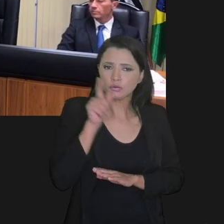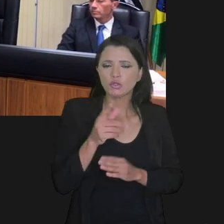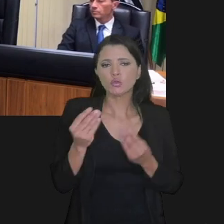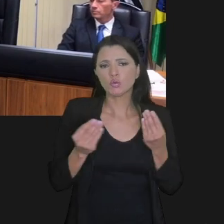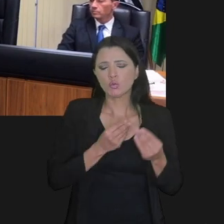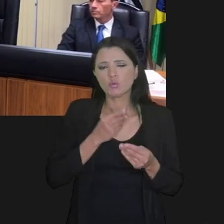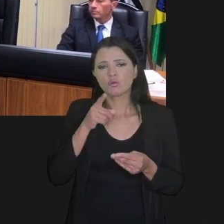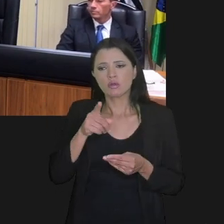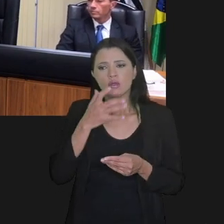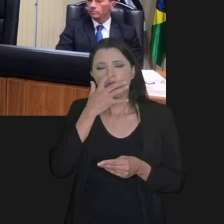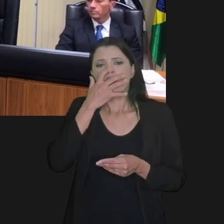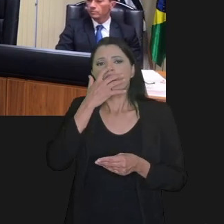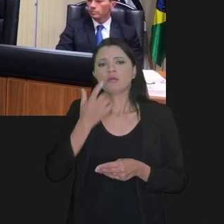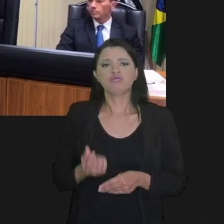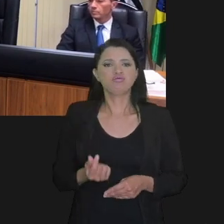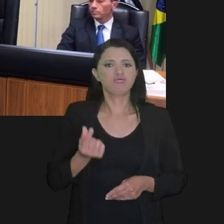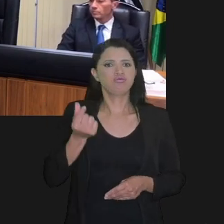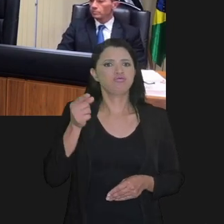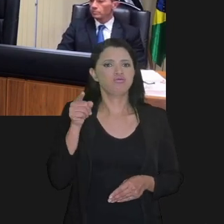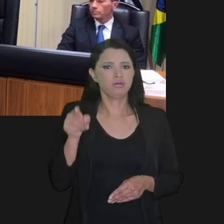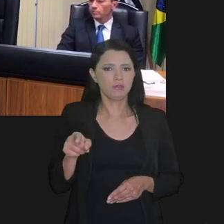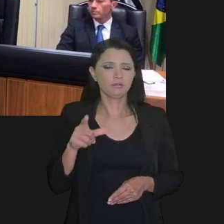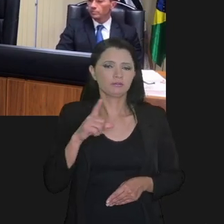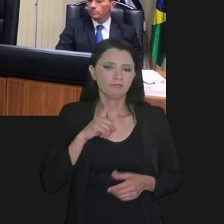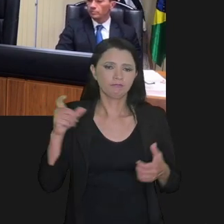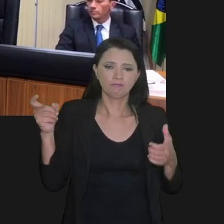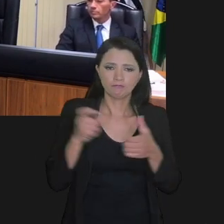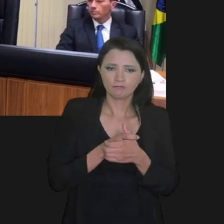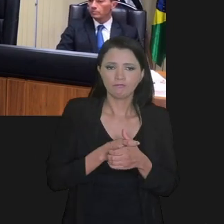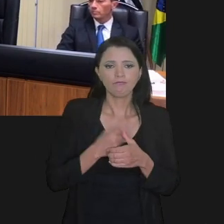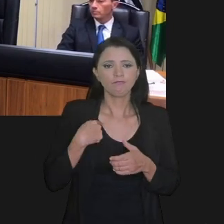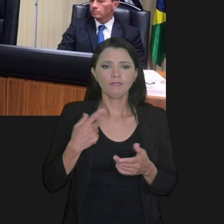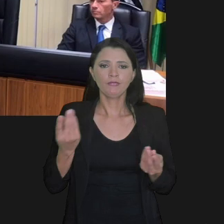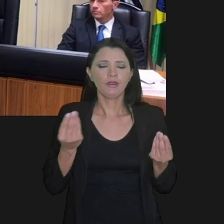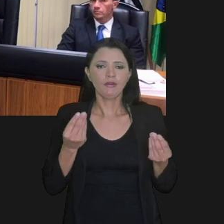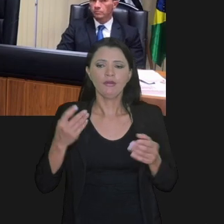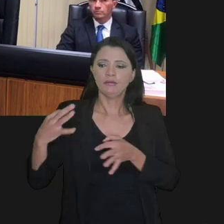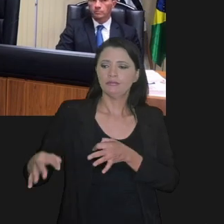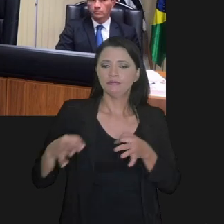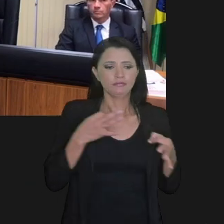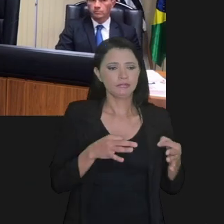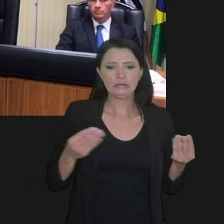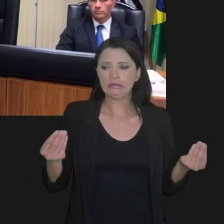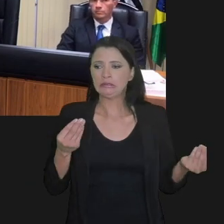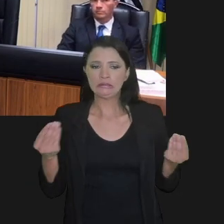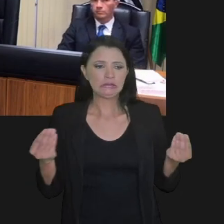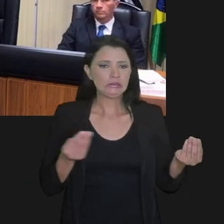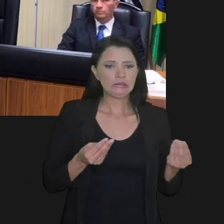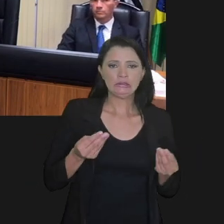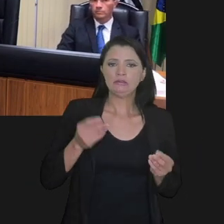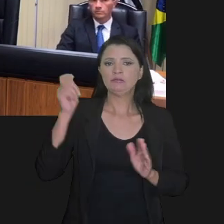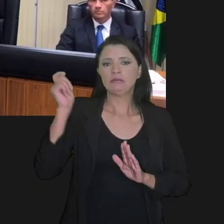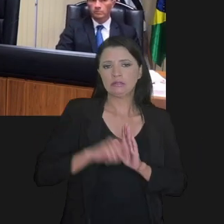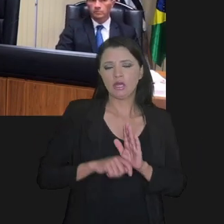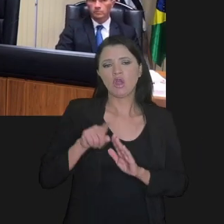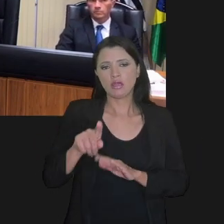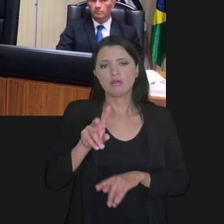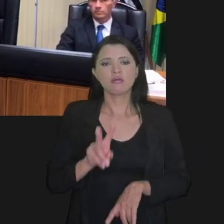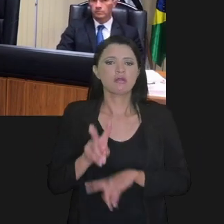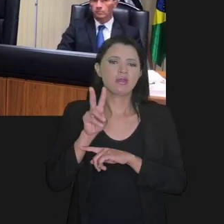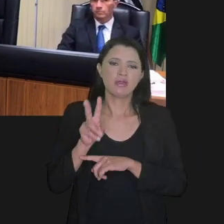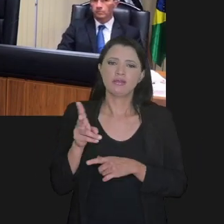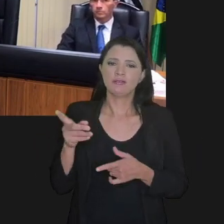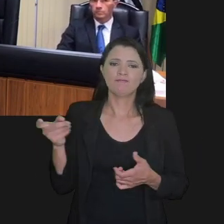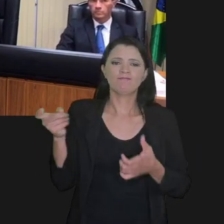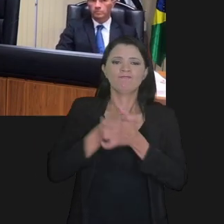fiscal, desse conta desse passivo. A gente ficava naquele ping-pong jurídico das execuções fiscais